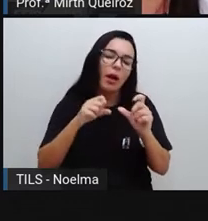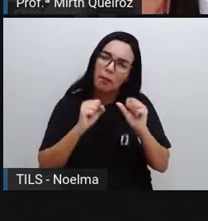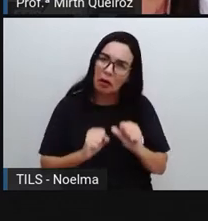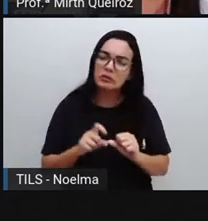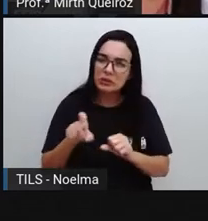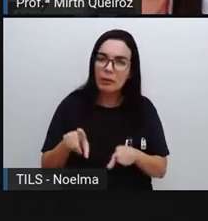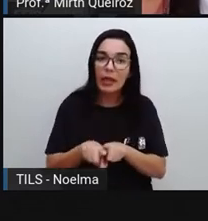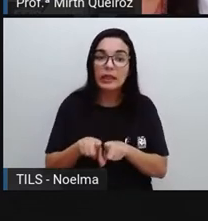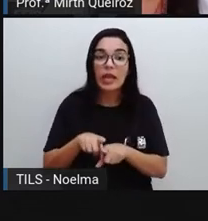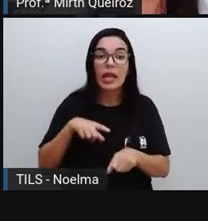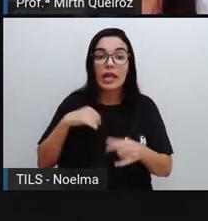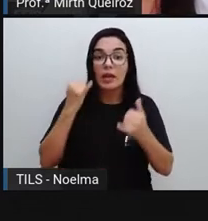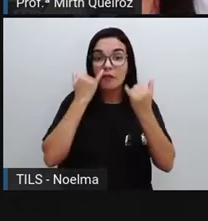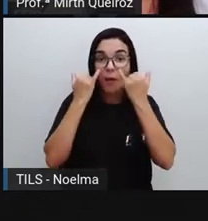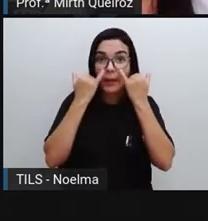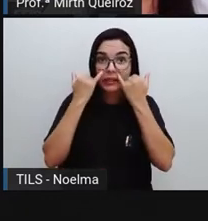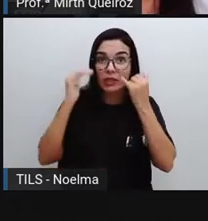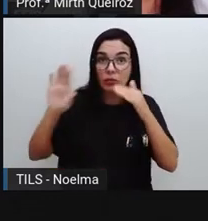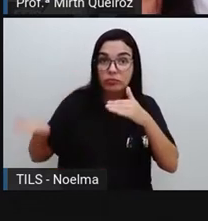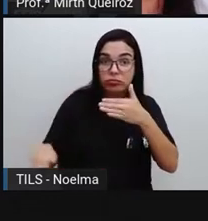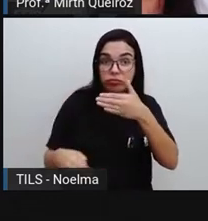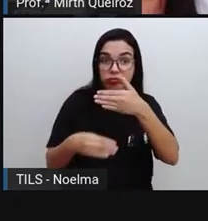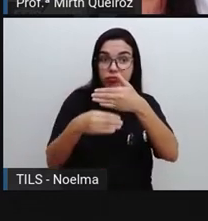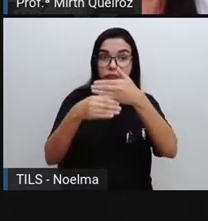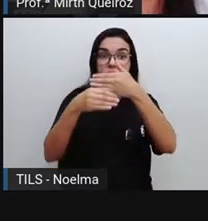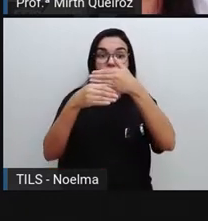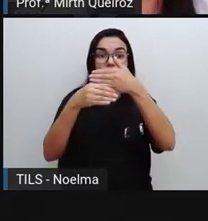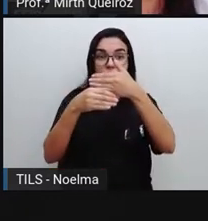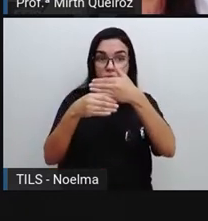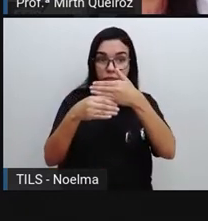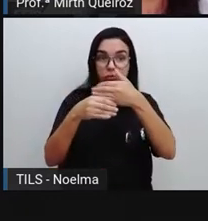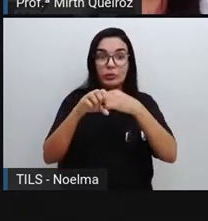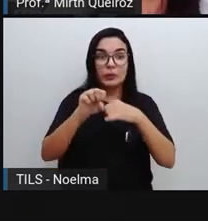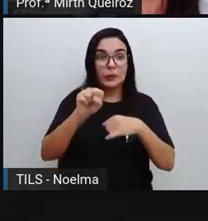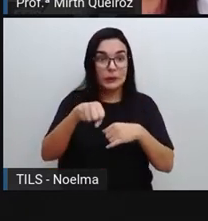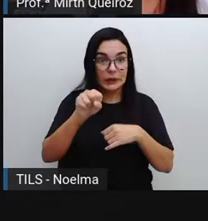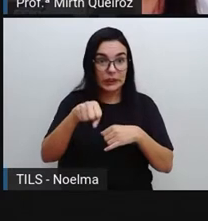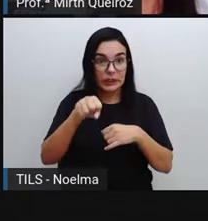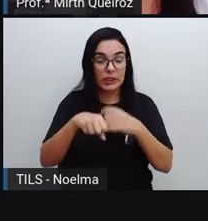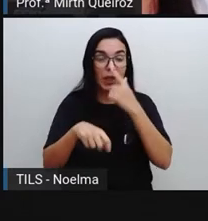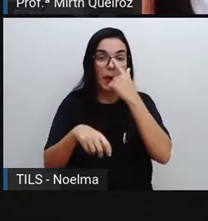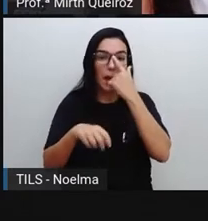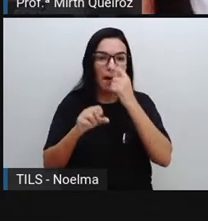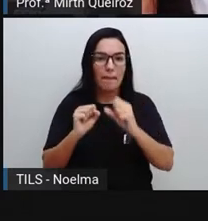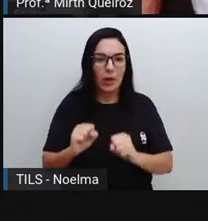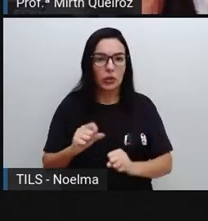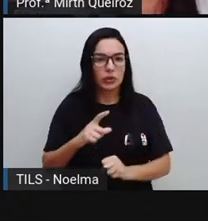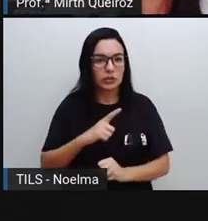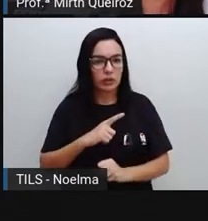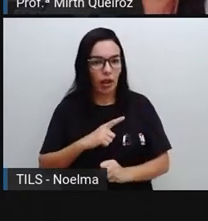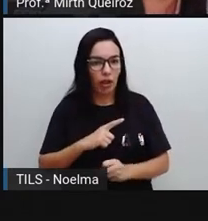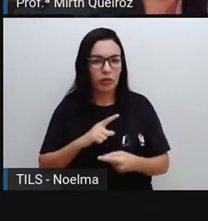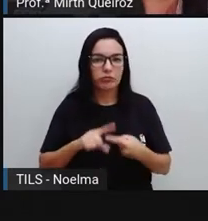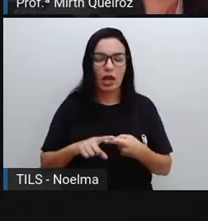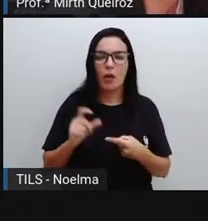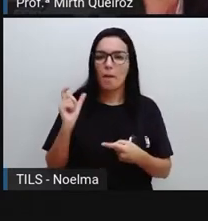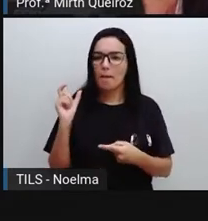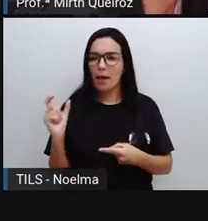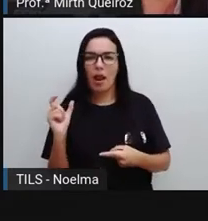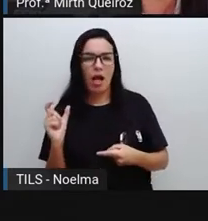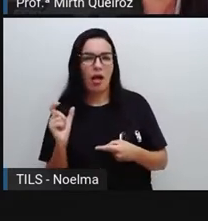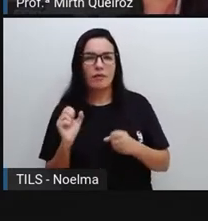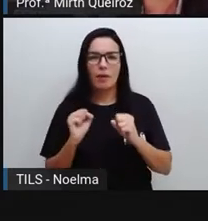ter informação complementar, né? Dessas palavras, algumas vezes pode até ser uma palavra lá